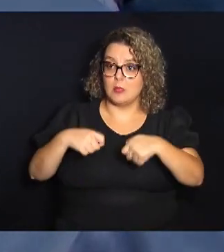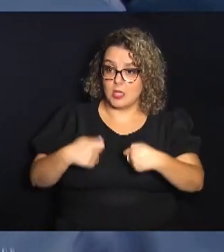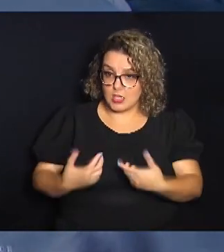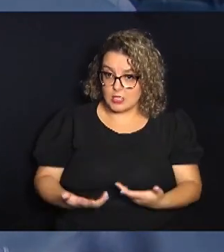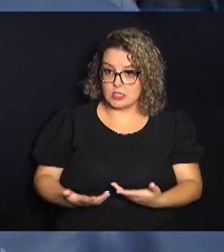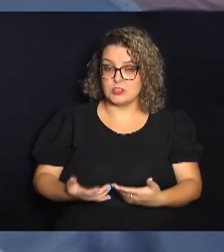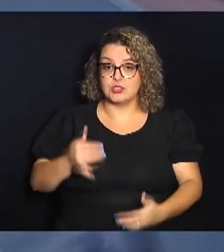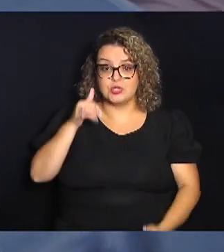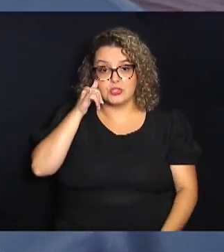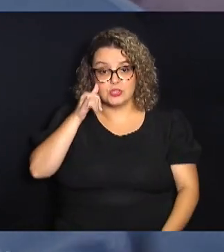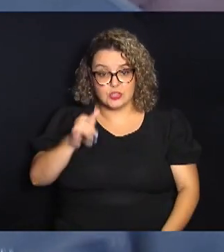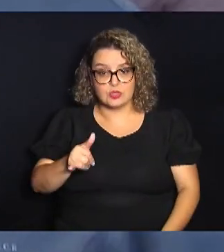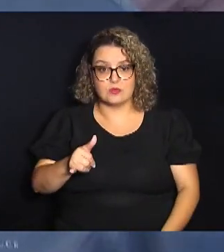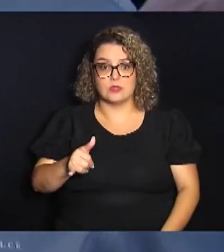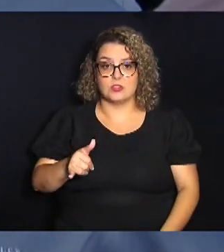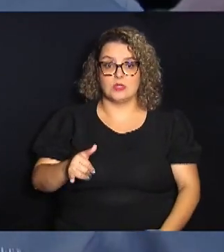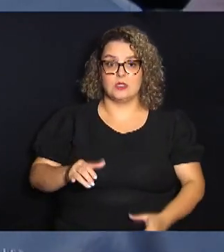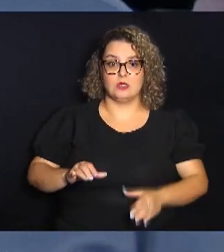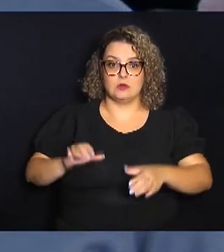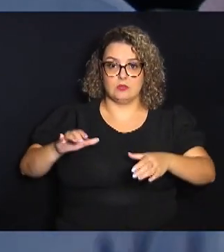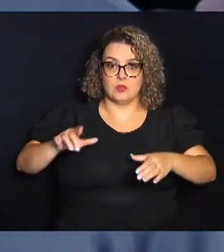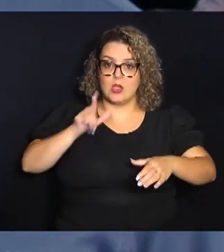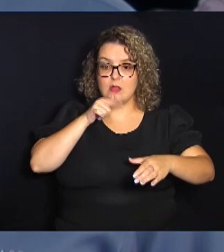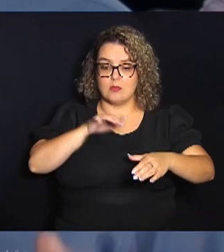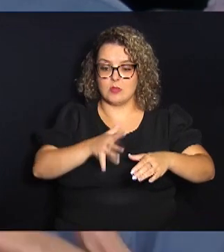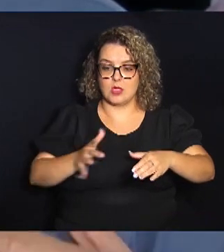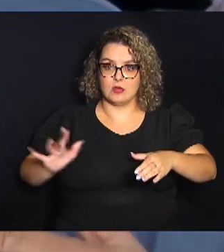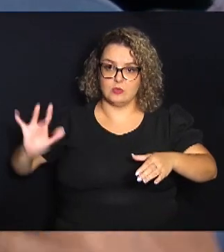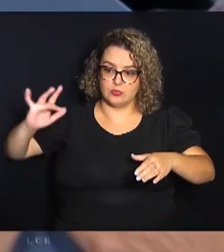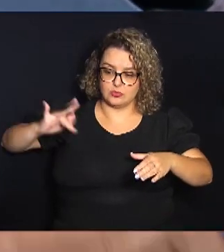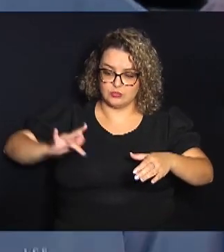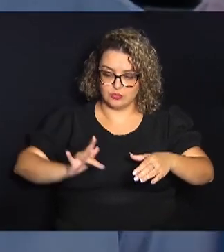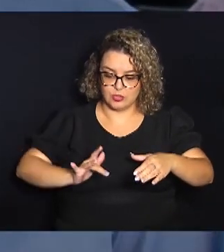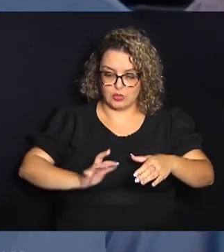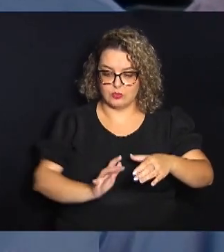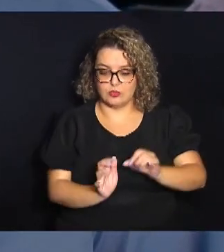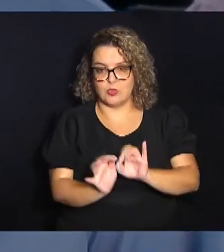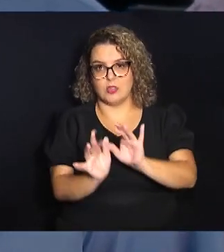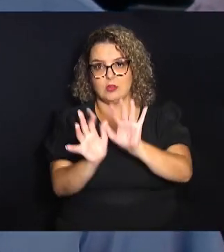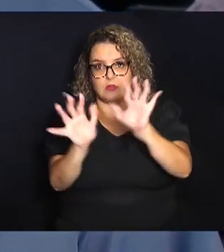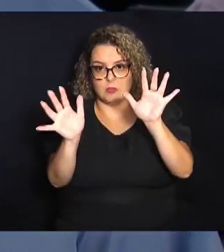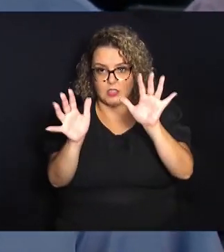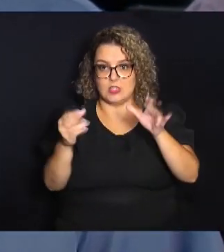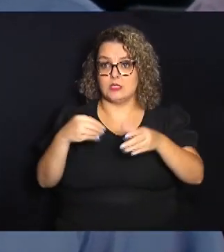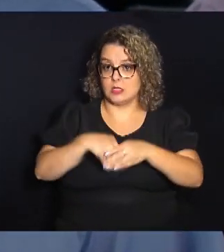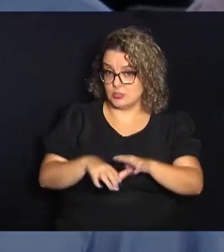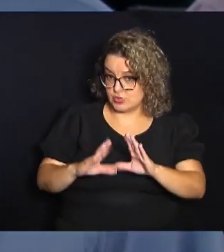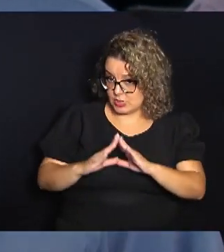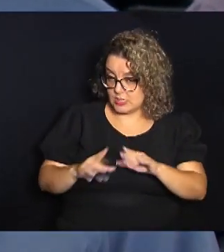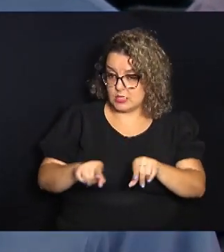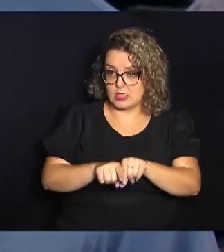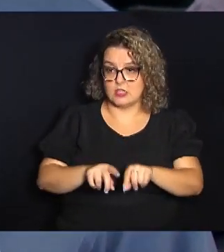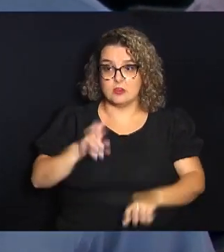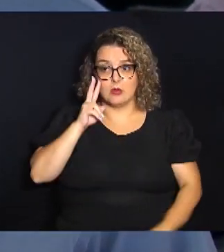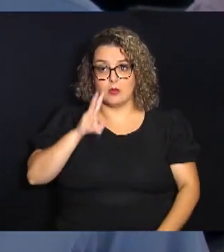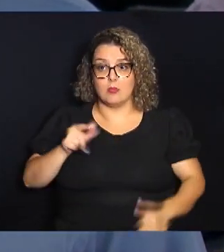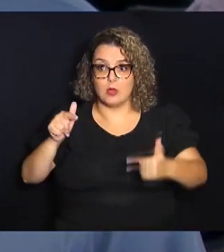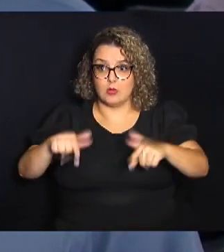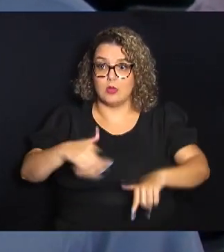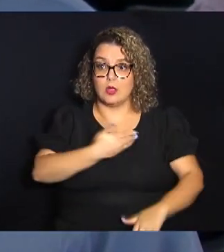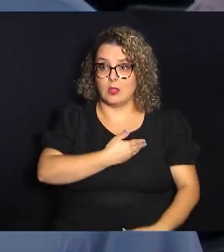de evitar criadouros dentro de casa e obviamente olhar para o espaço público,